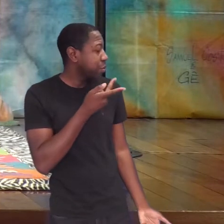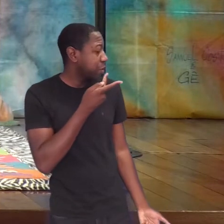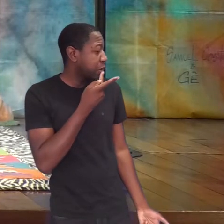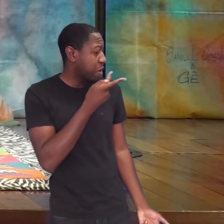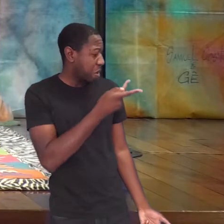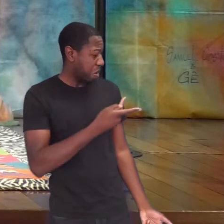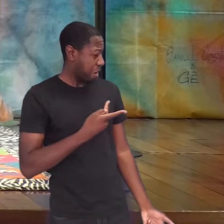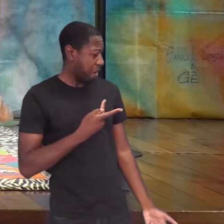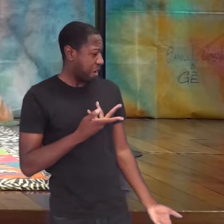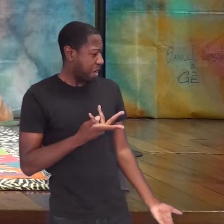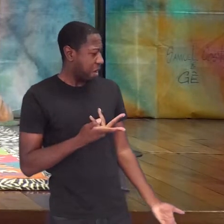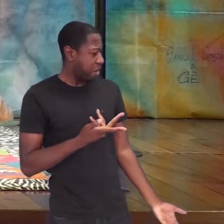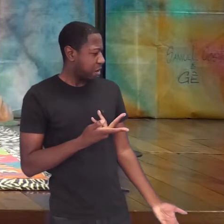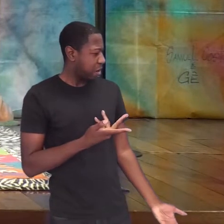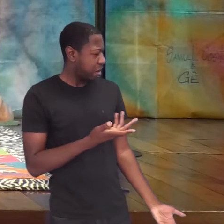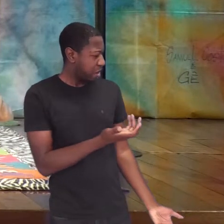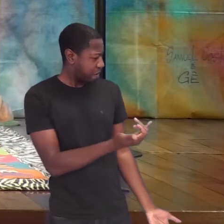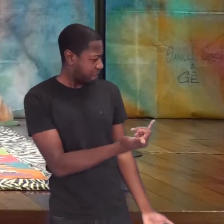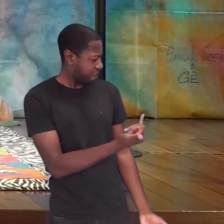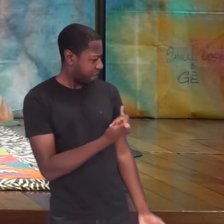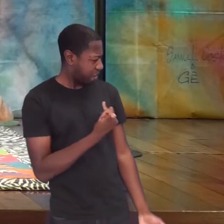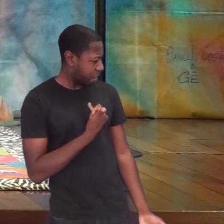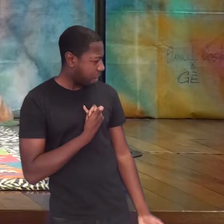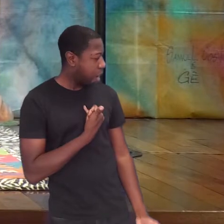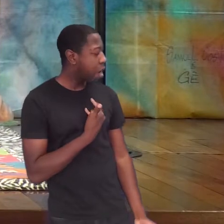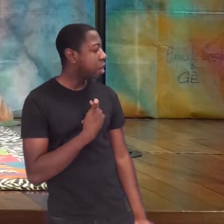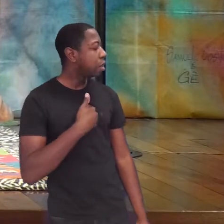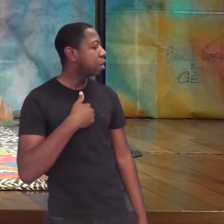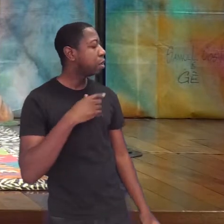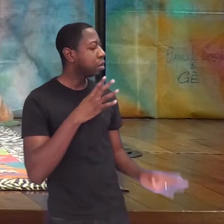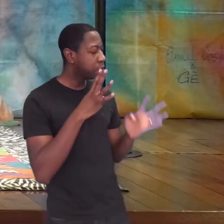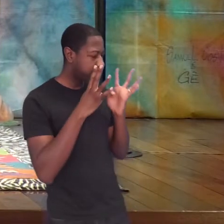alguma coisa, criança, para o seu rei ouvir.